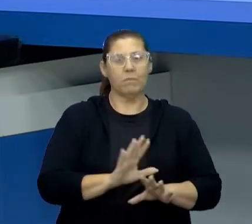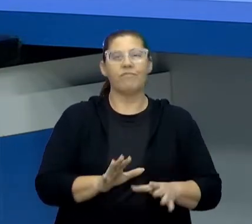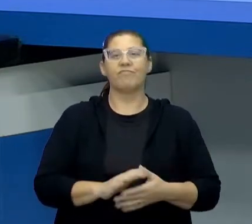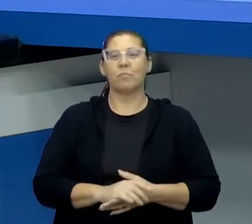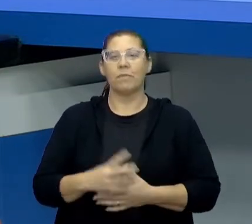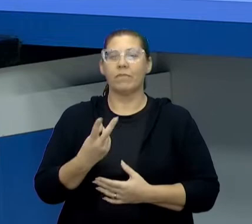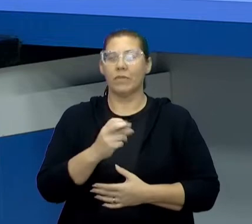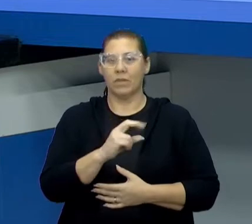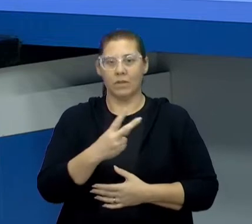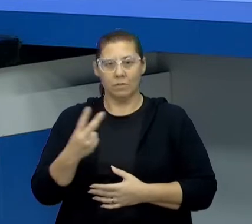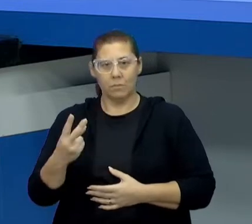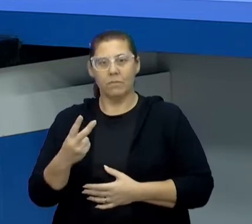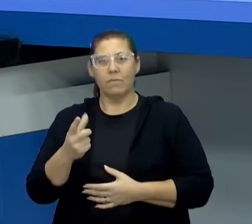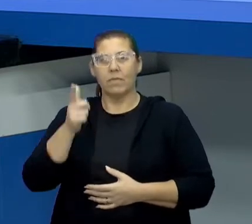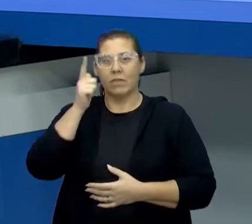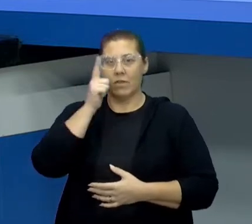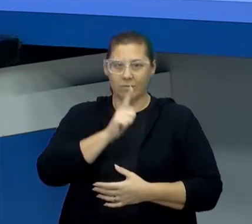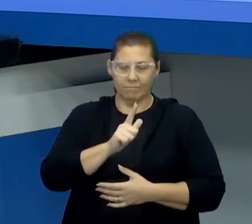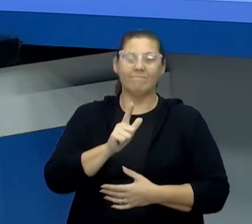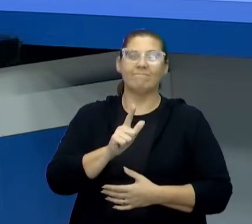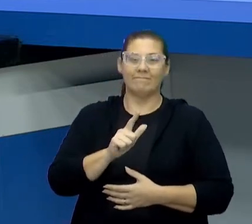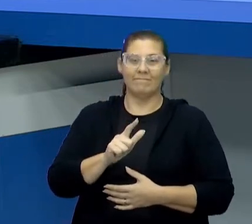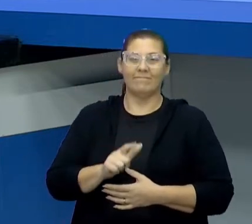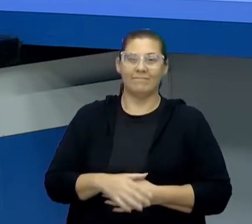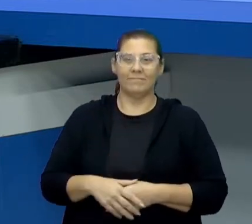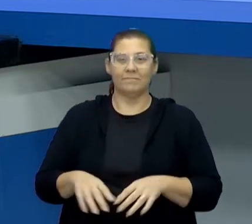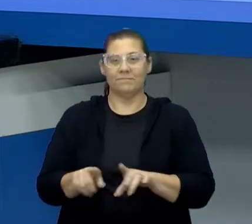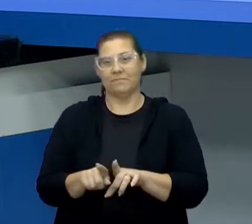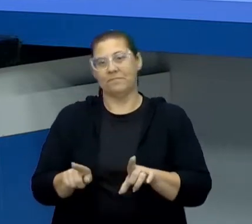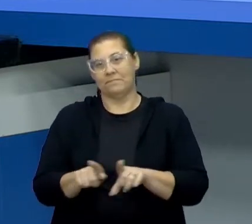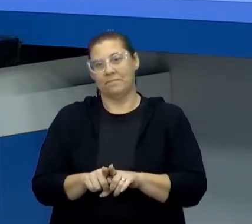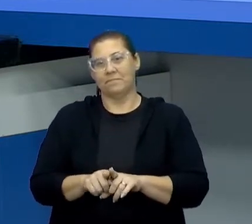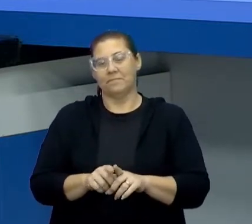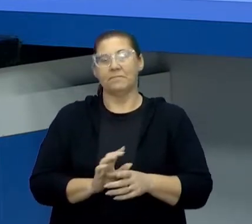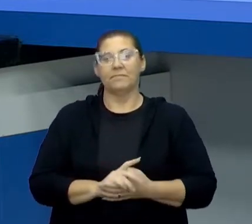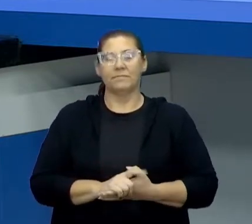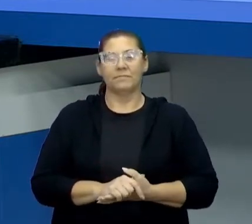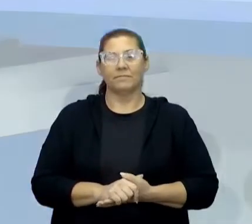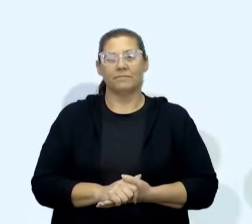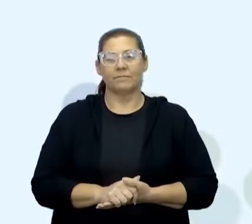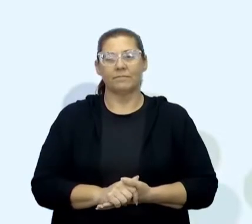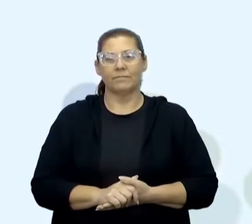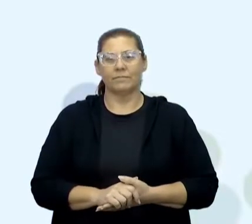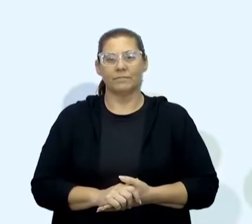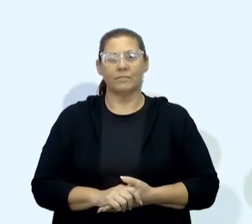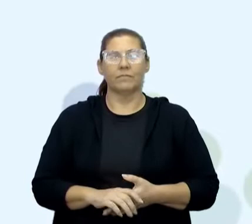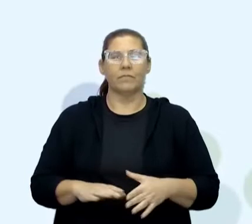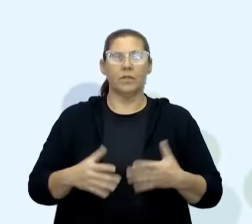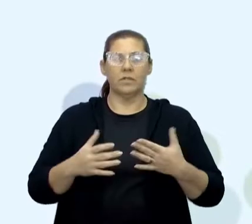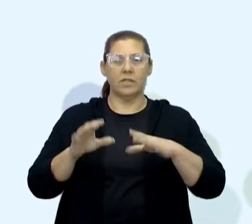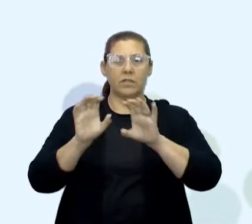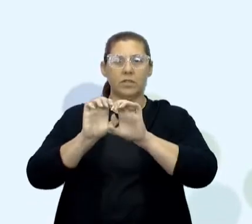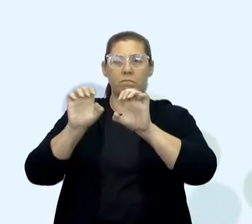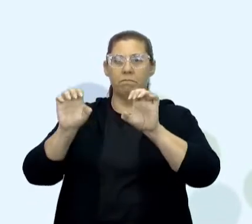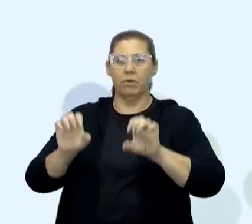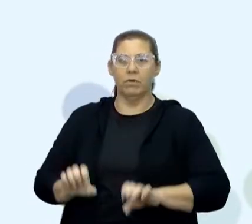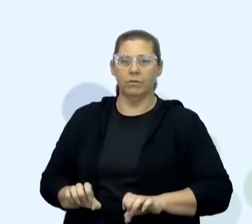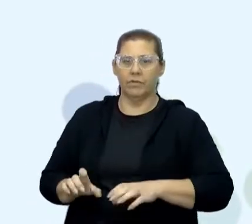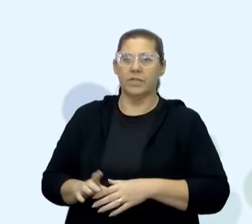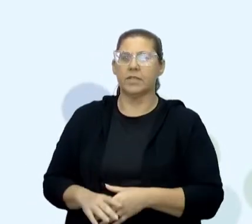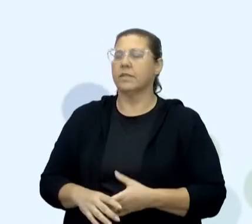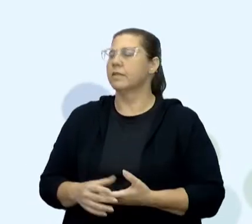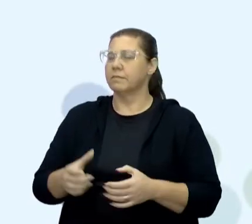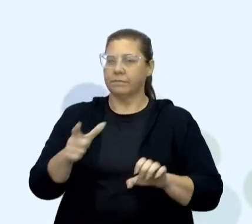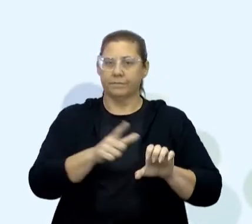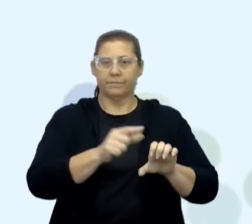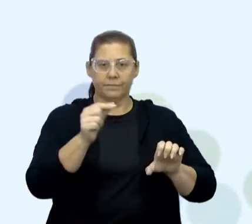desfazer as malas. Com aperto, né? Porque ela não queria acreditar. Vamos lá, então. Então, nosso ex-estruturante é o empreendedorismo. Aí